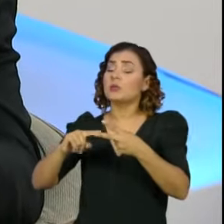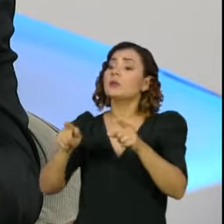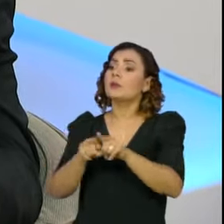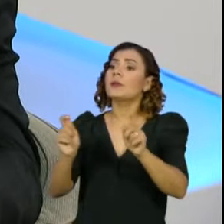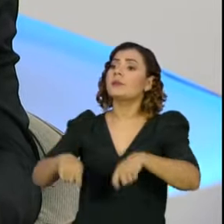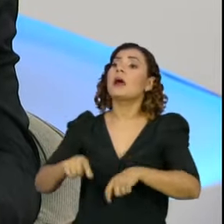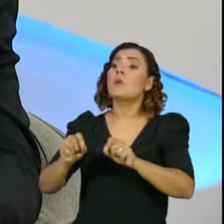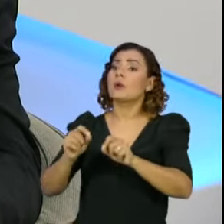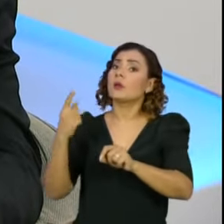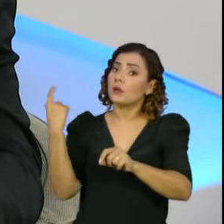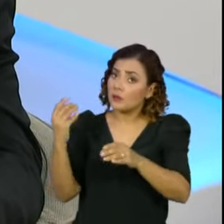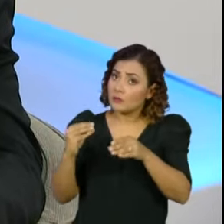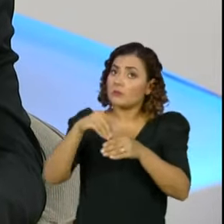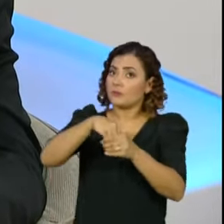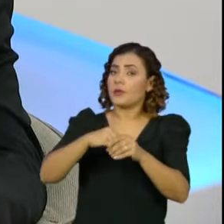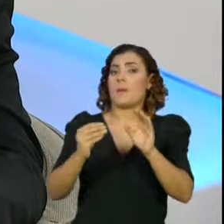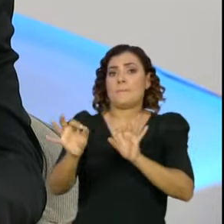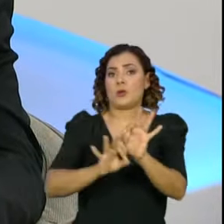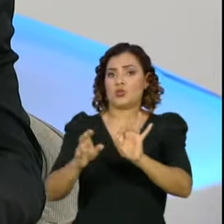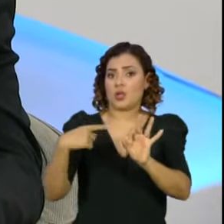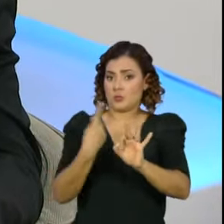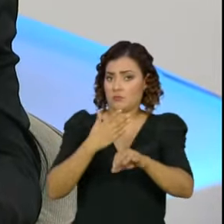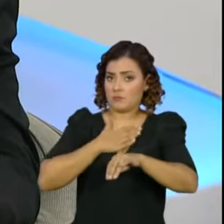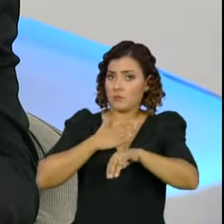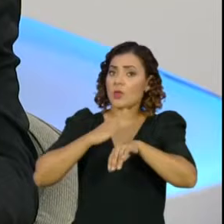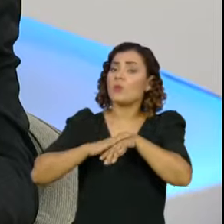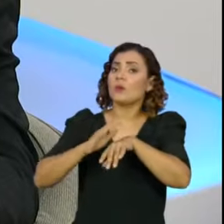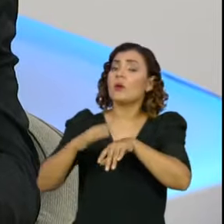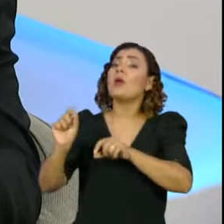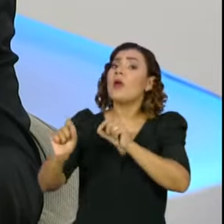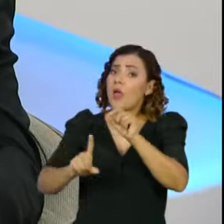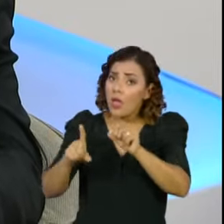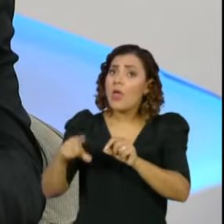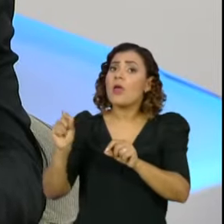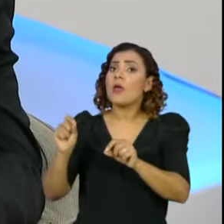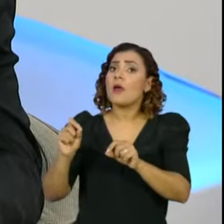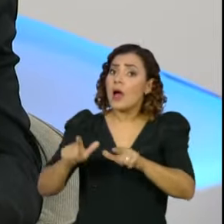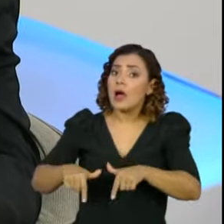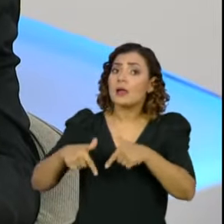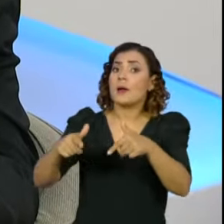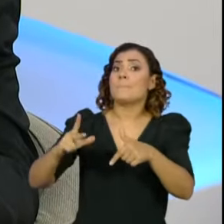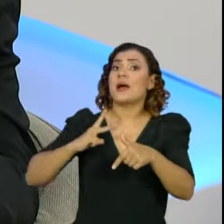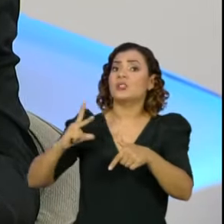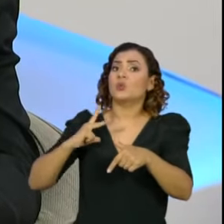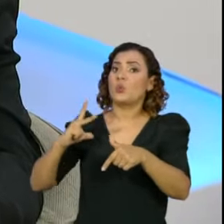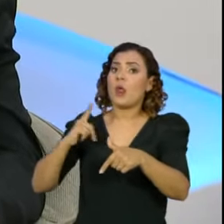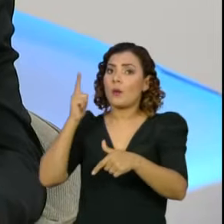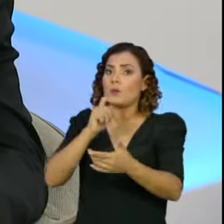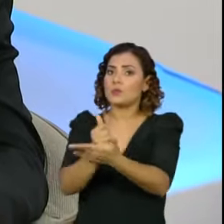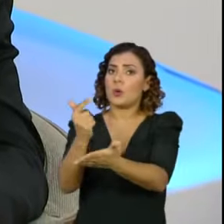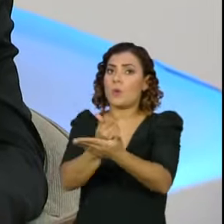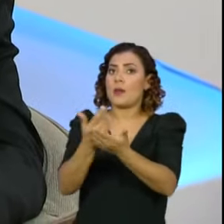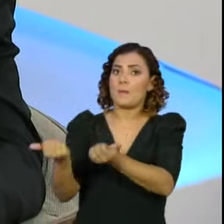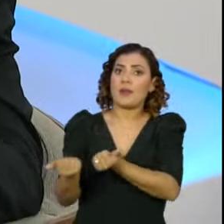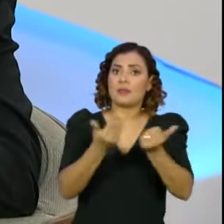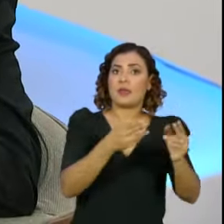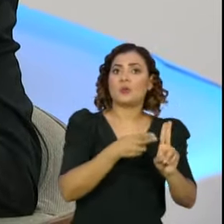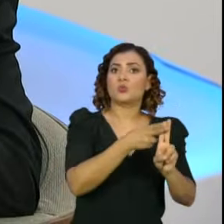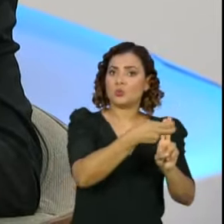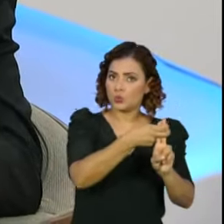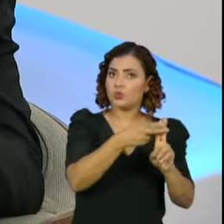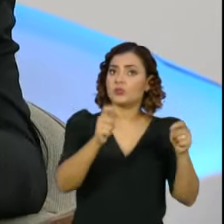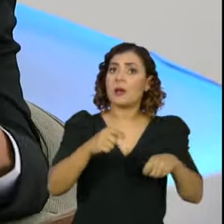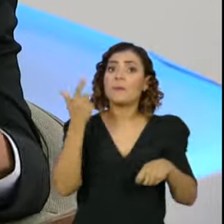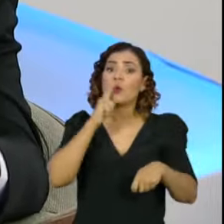possibilidade também inserida nesse projeto de nossa autoria, que é a da possibilidade da iniciativa privada de adquirir vacinas para doar para o Sistema Único de Saúde,